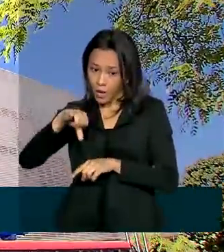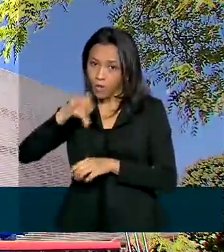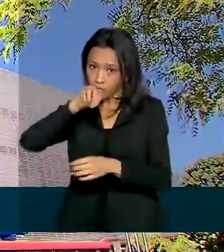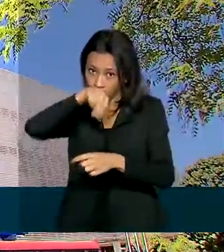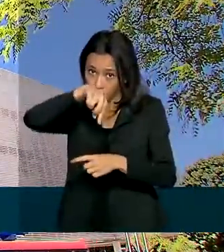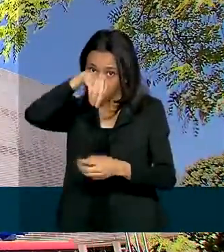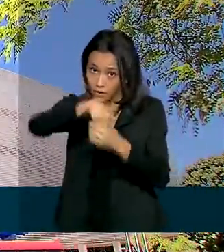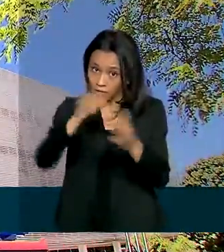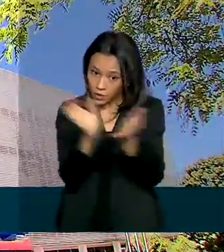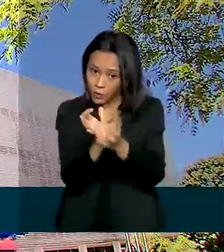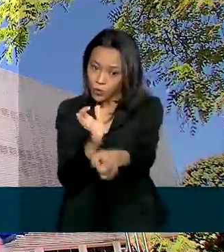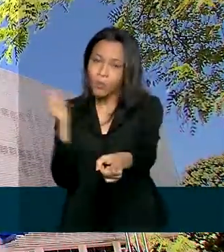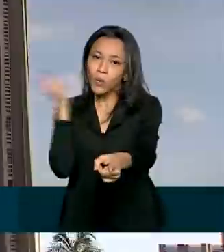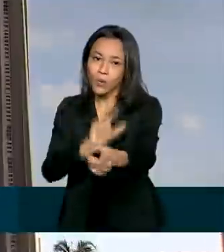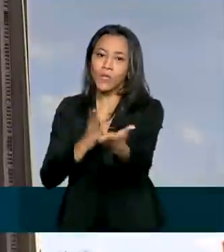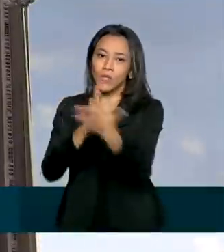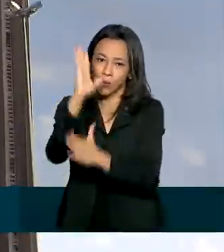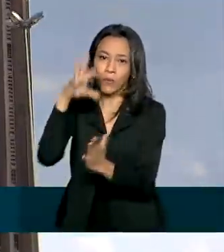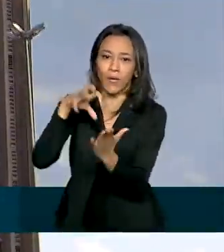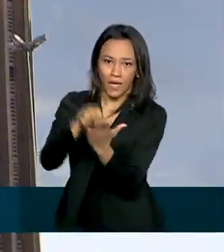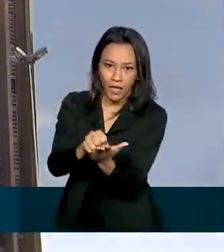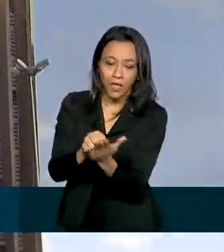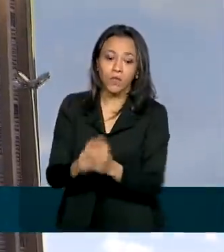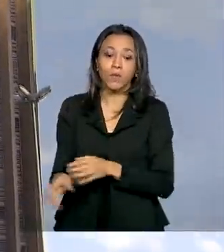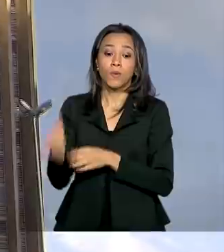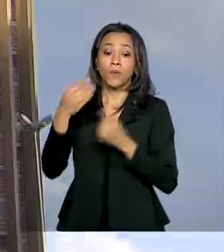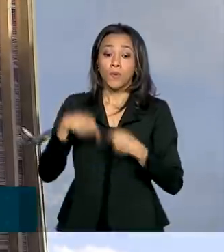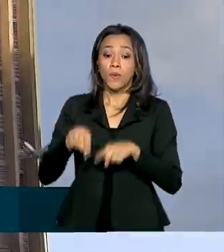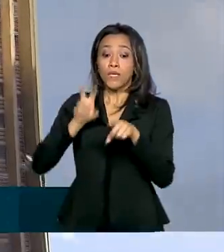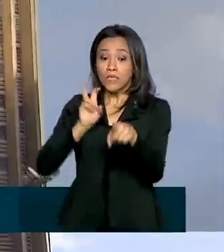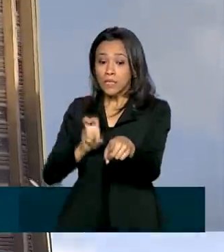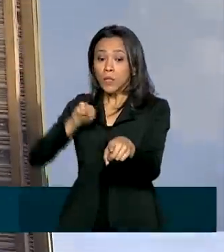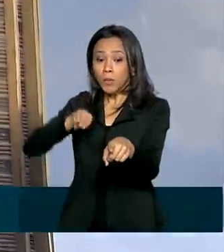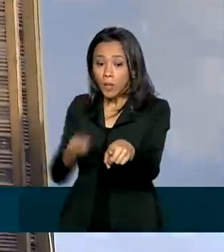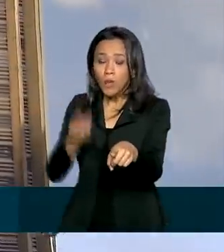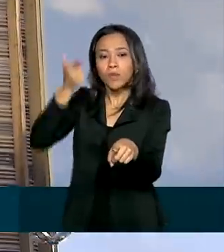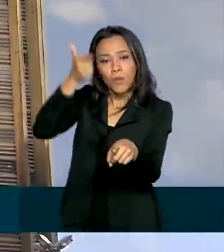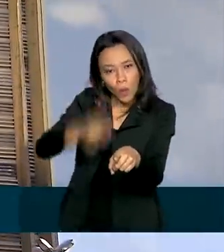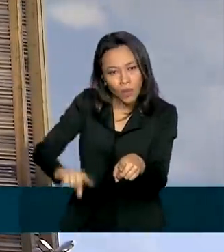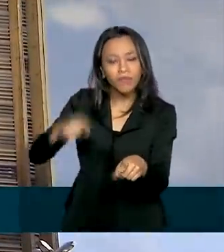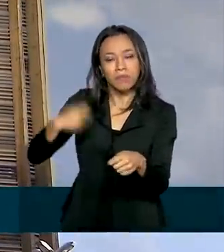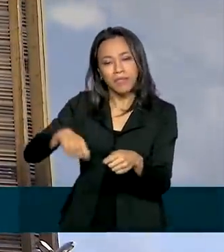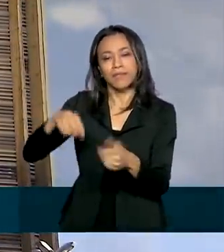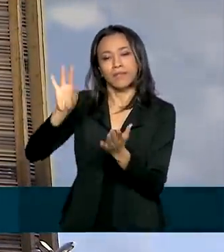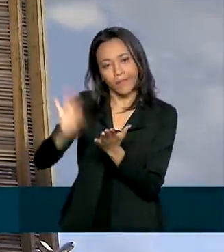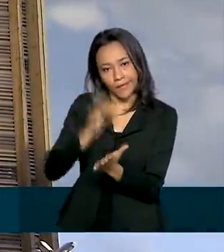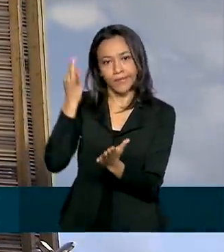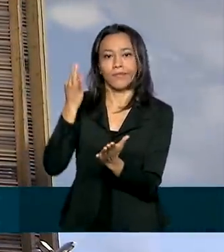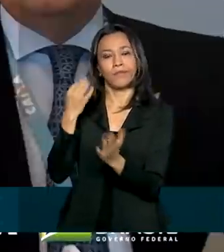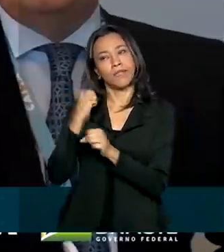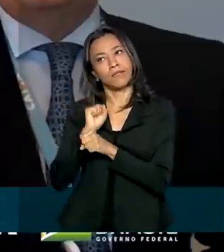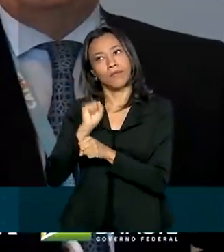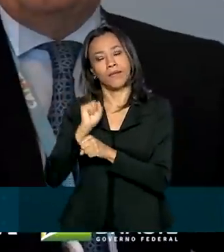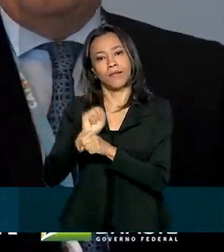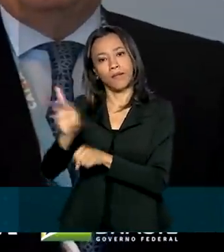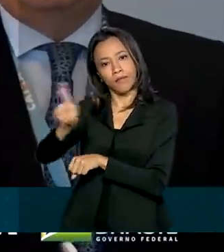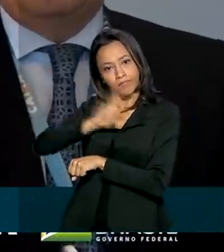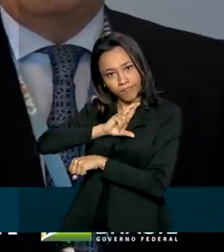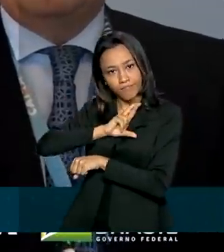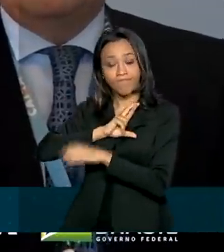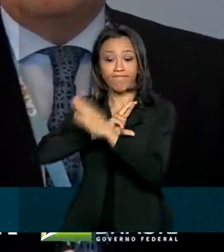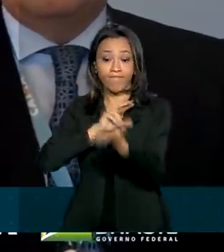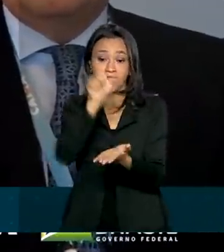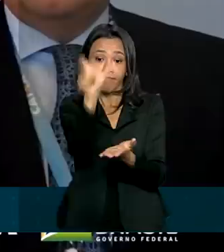considerados elegíveis. 5 milhões refizeram o cadastro e aguardam a análise. O vice